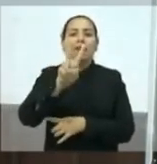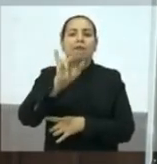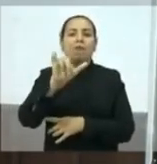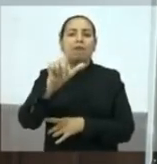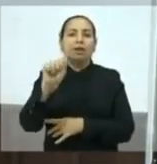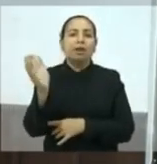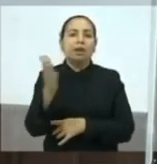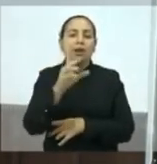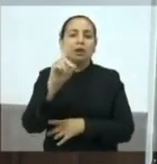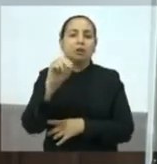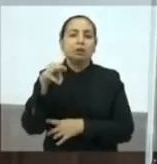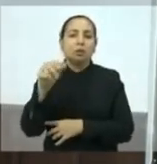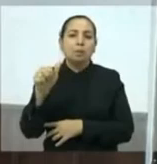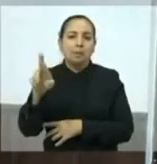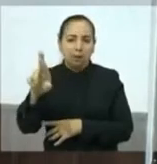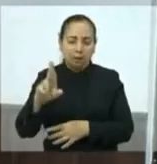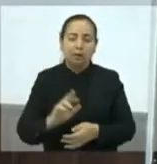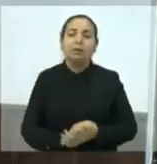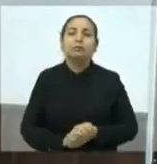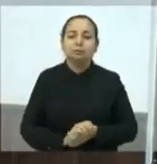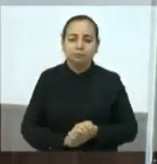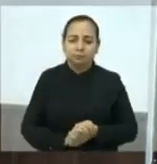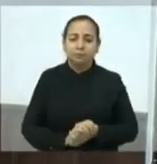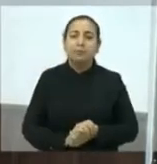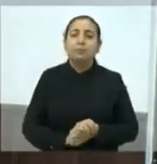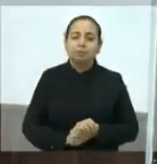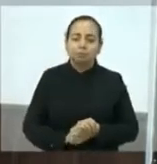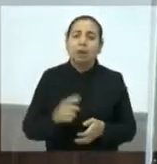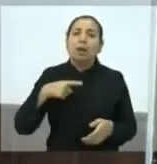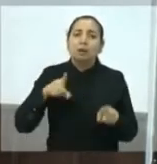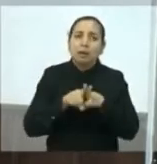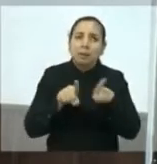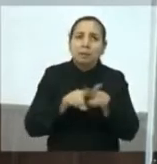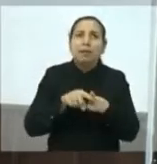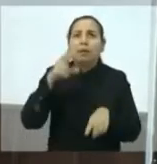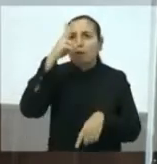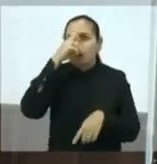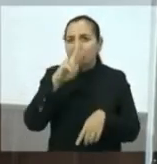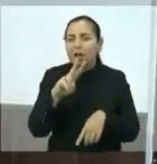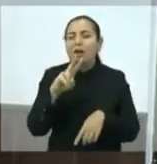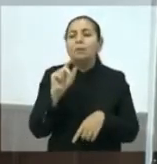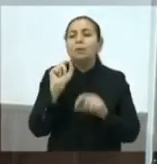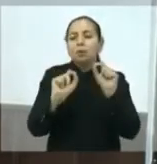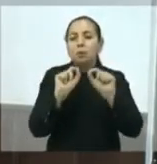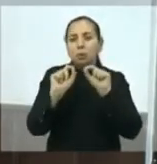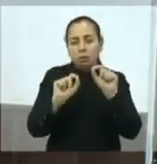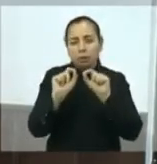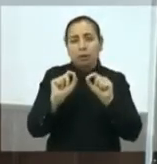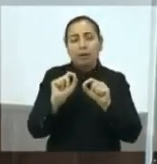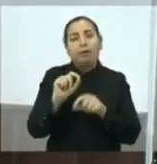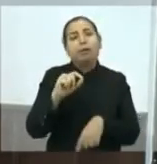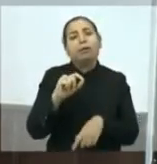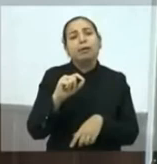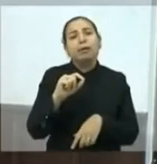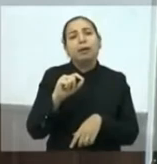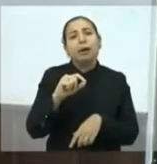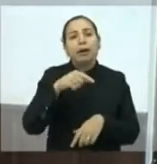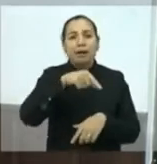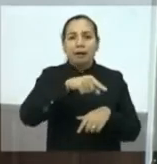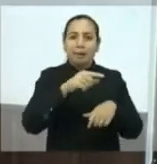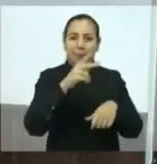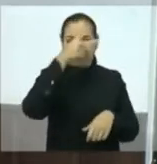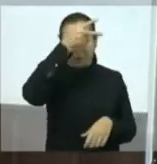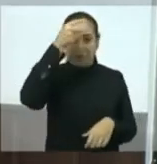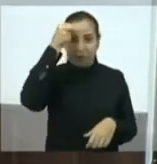a minha lembrança das mulheres, por acaso, foi no governo de Luiziane que nós